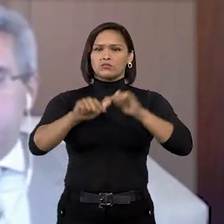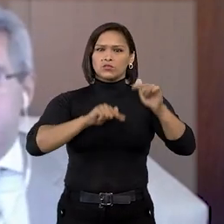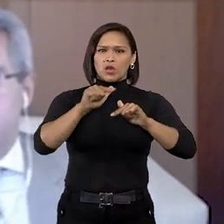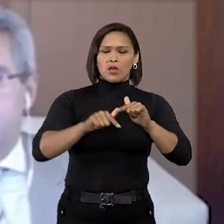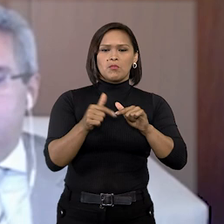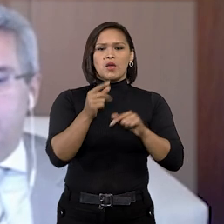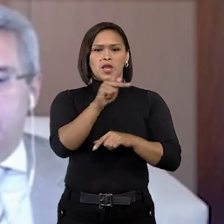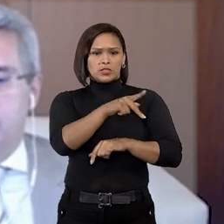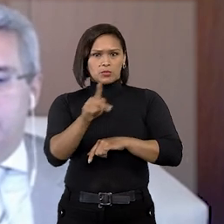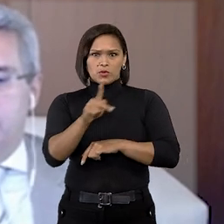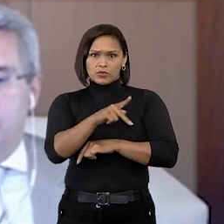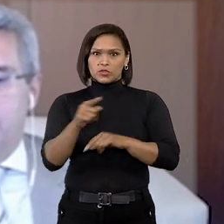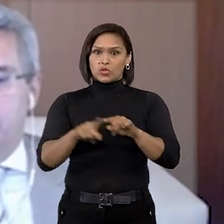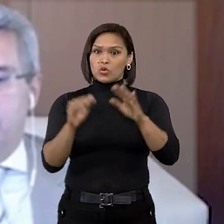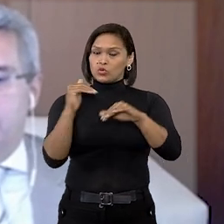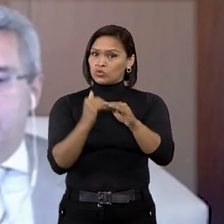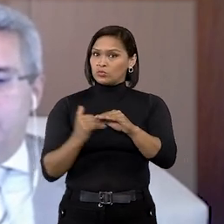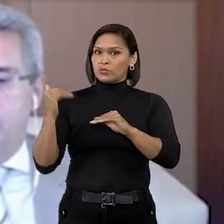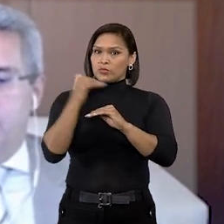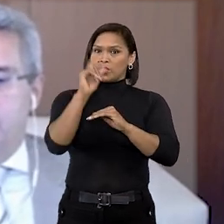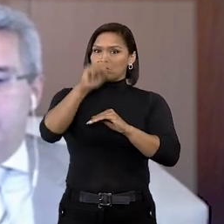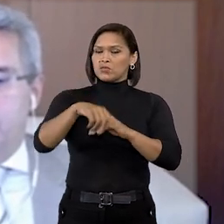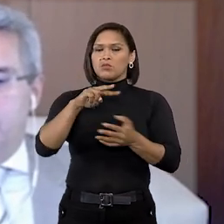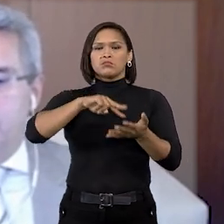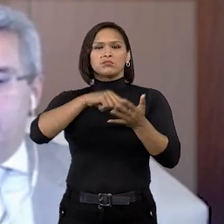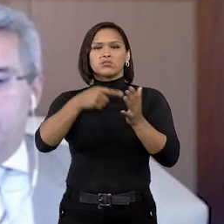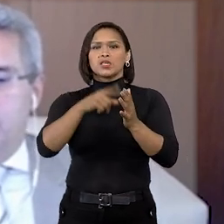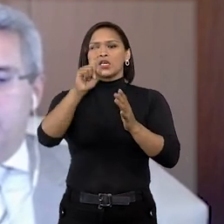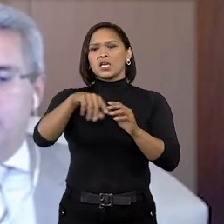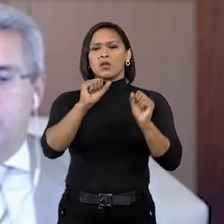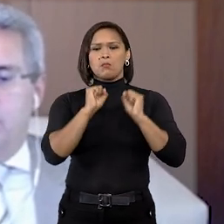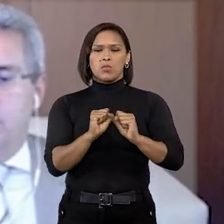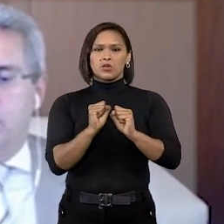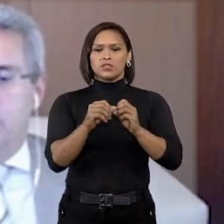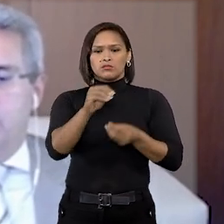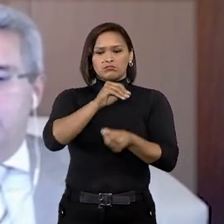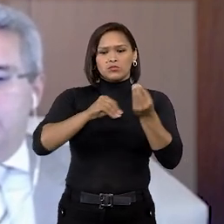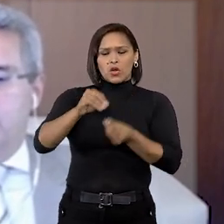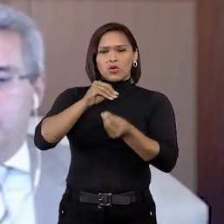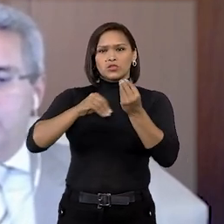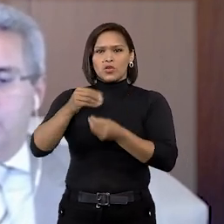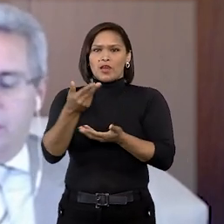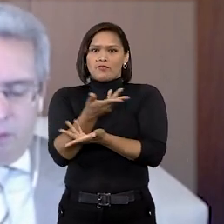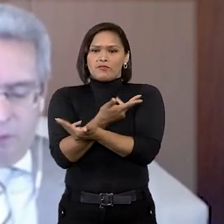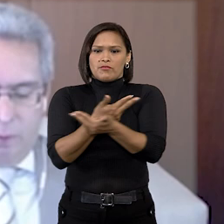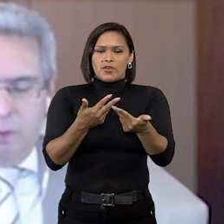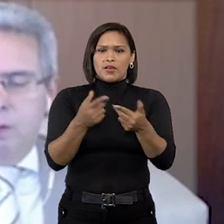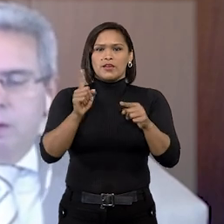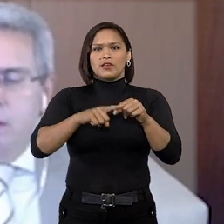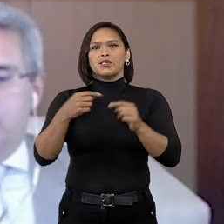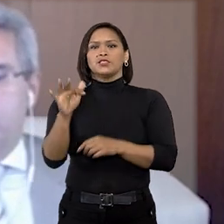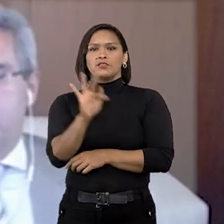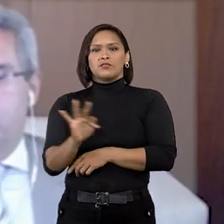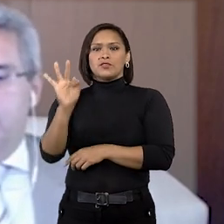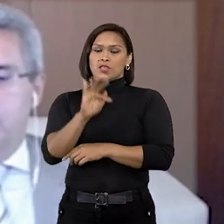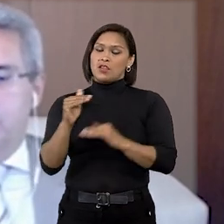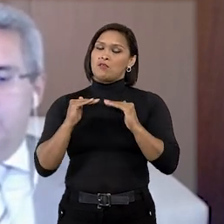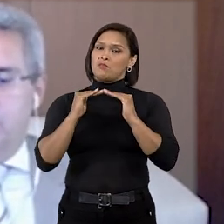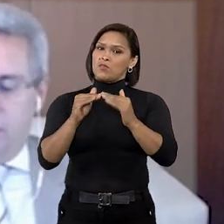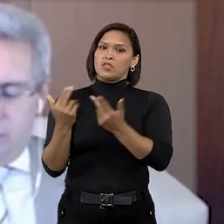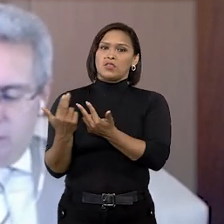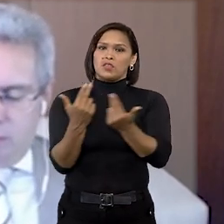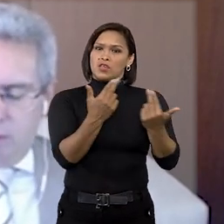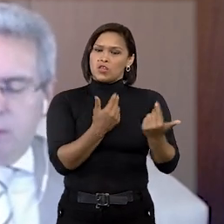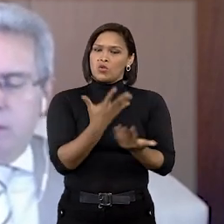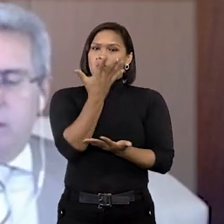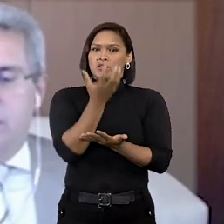de magistério superior não significa que os docentes possam transitar entre diversas instituições federais de ensino, mantendo as